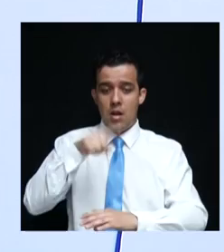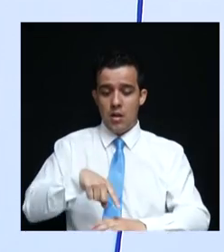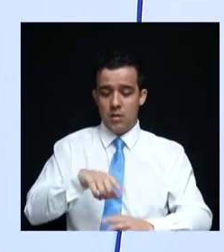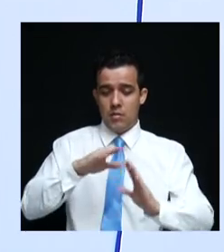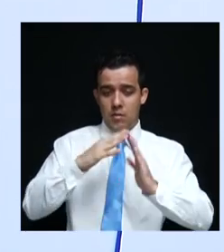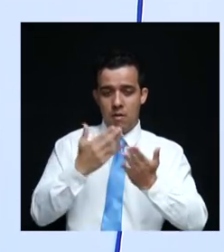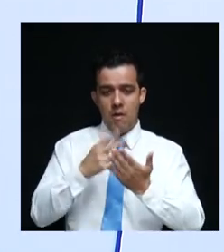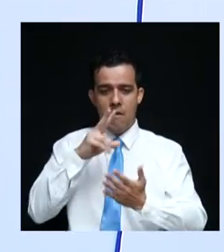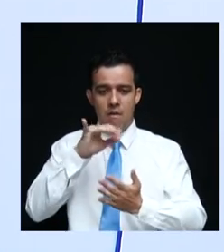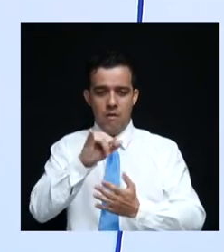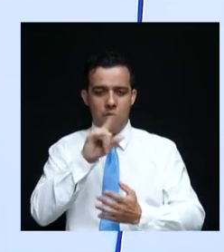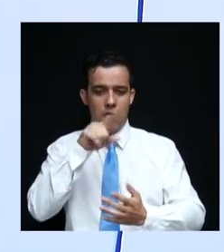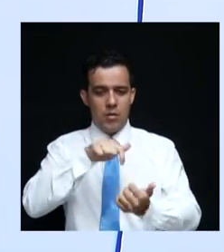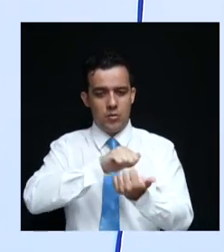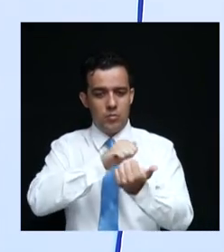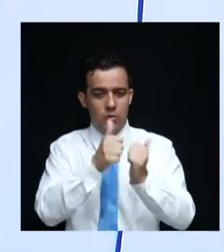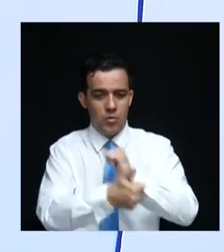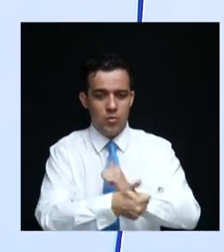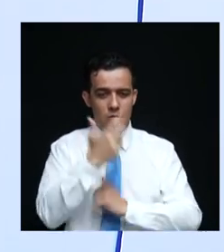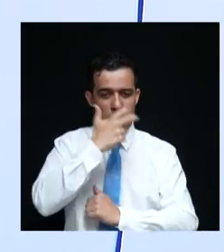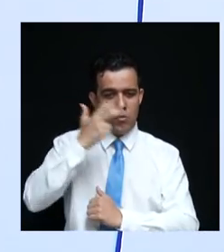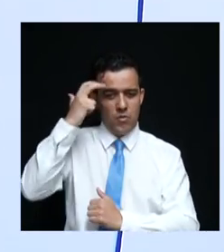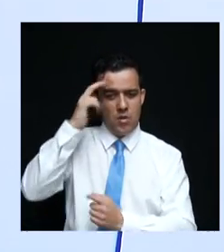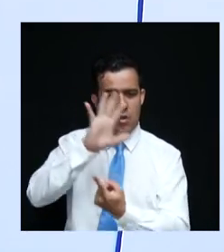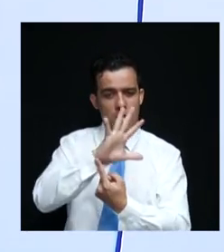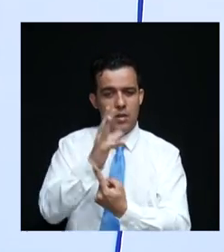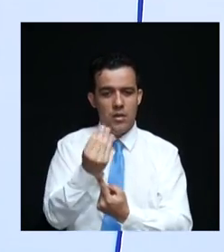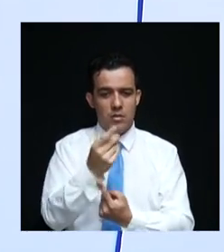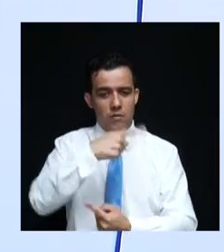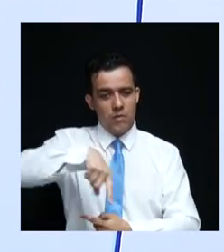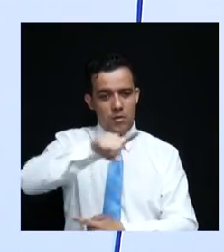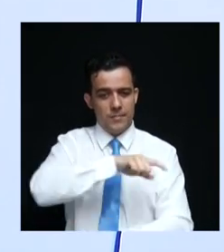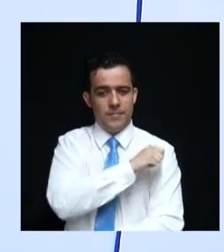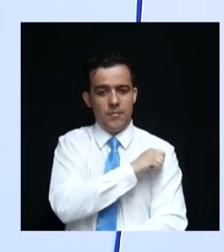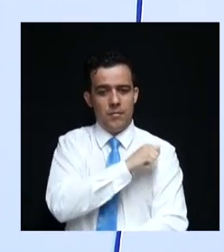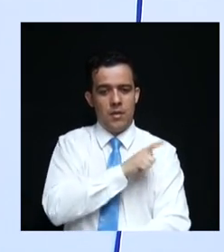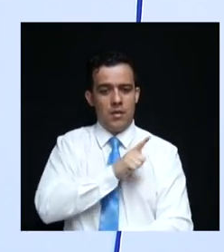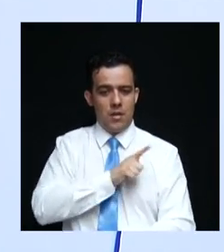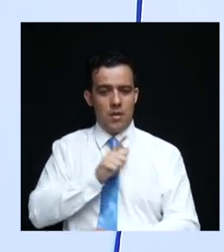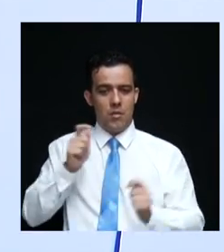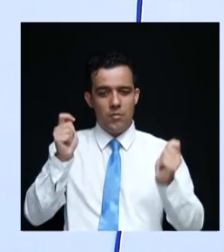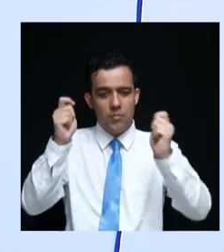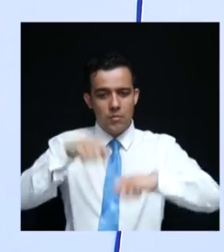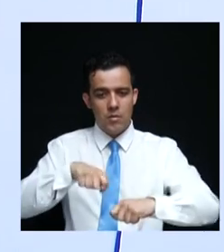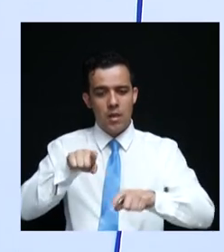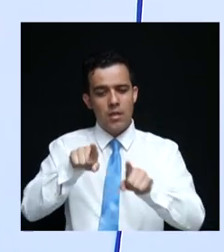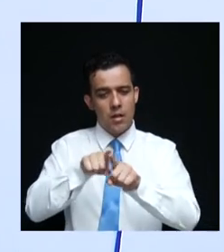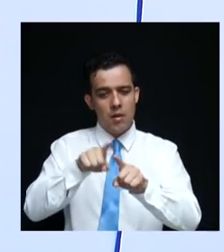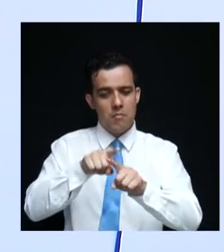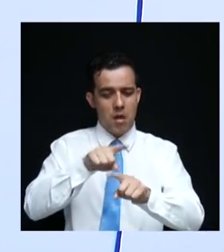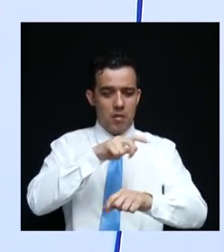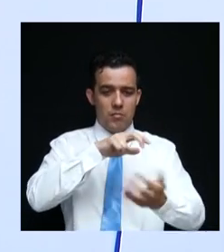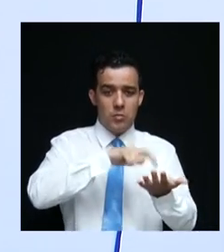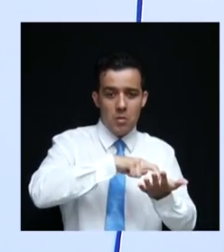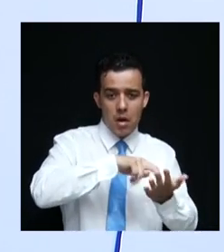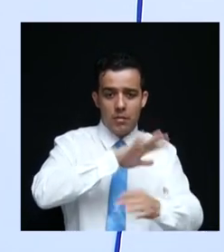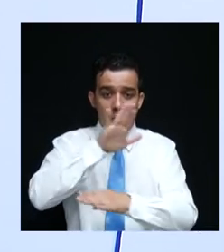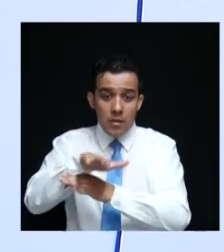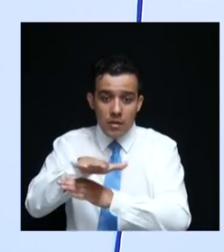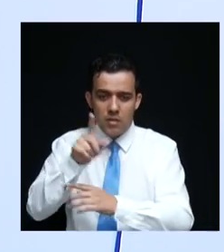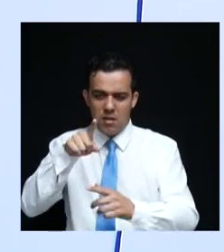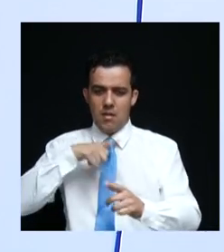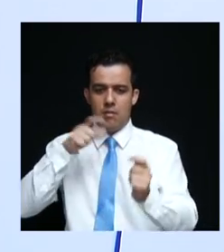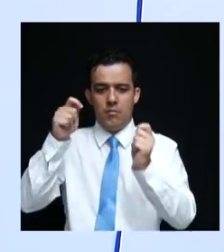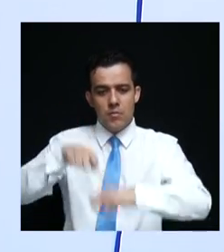escolas esportivas, culturais, artísticas, para que você, aluno, tenha oportunidade no contraturno da sua escola ter a